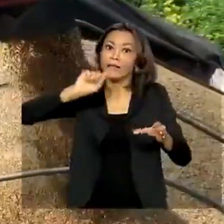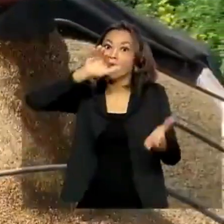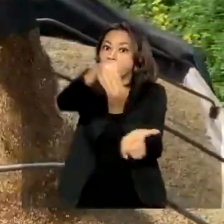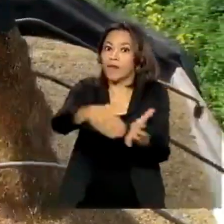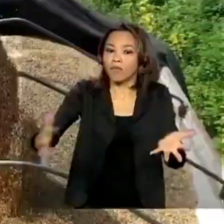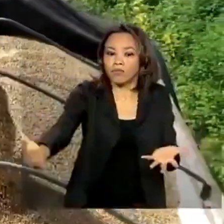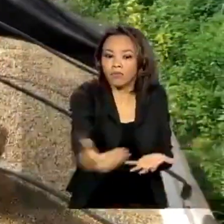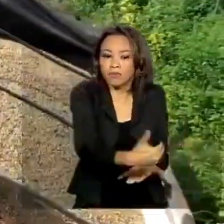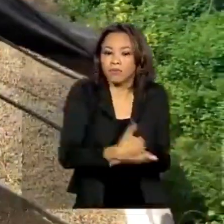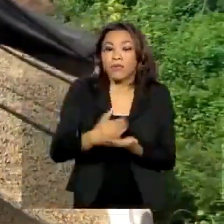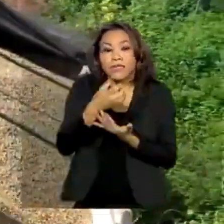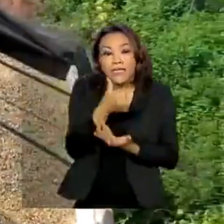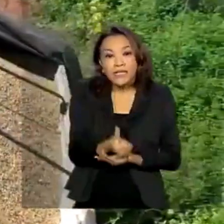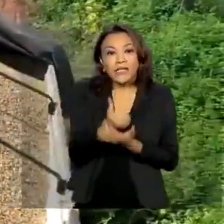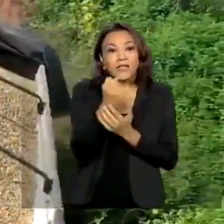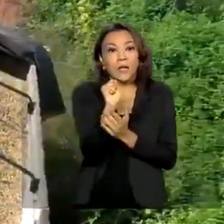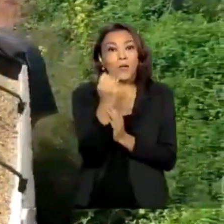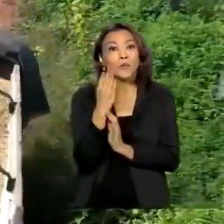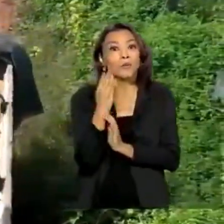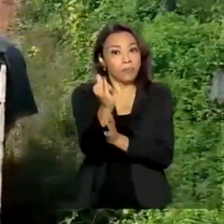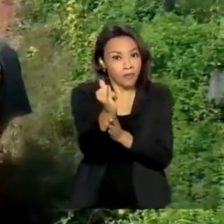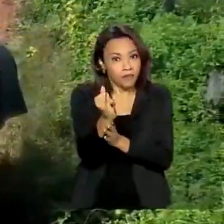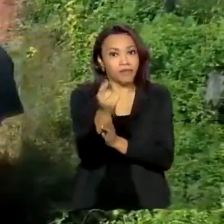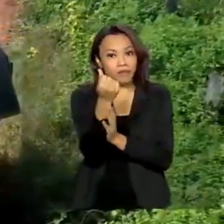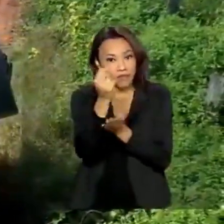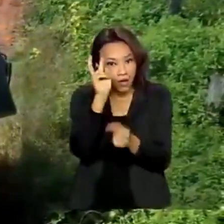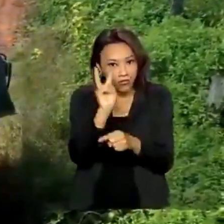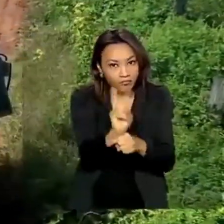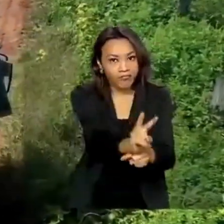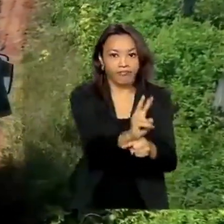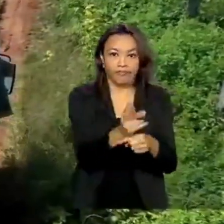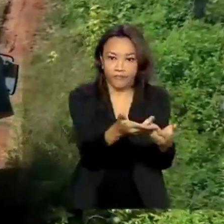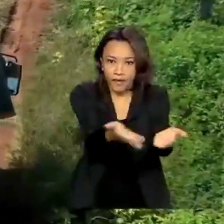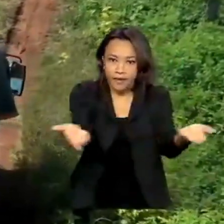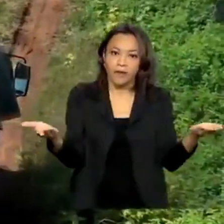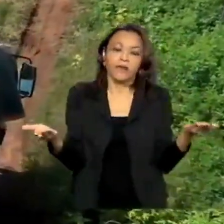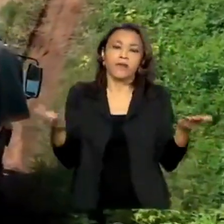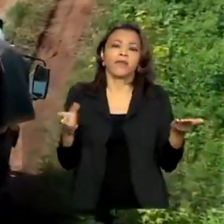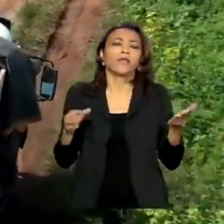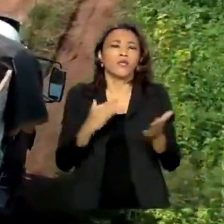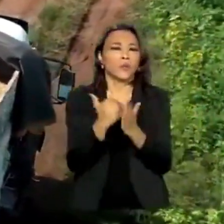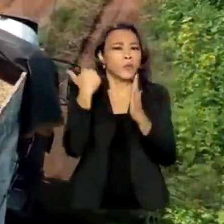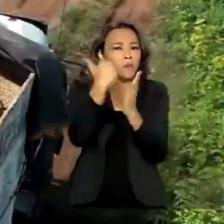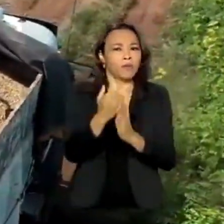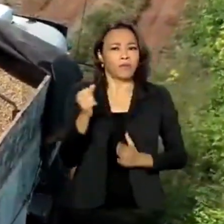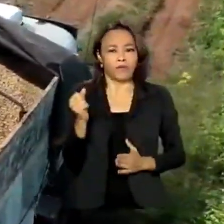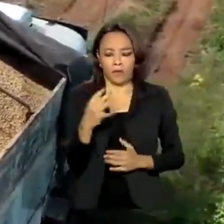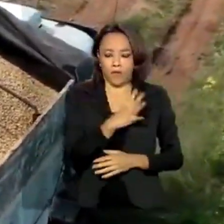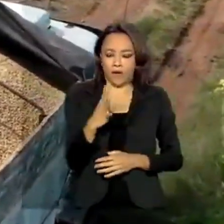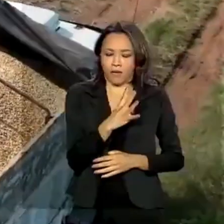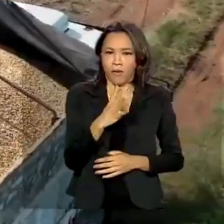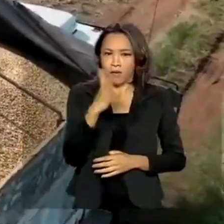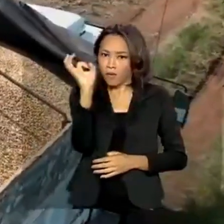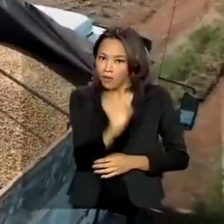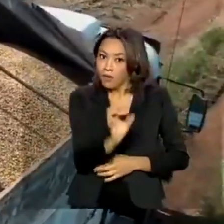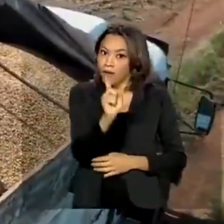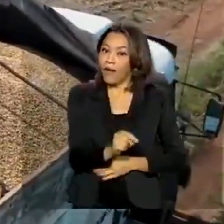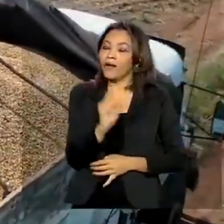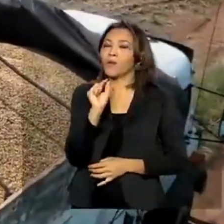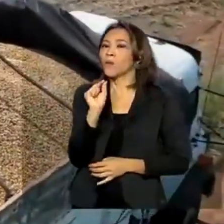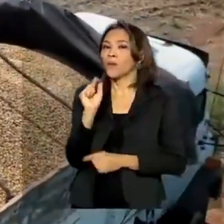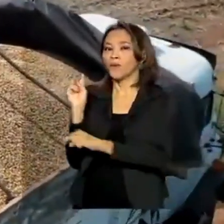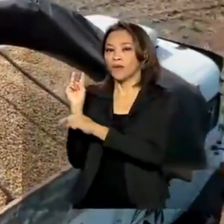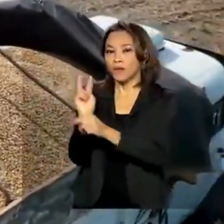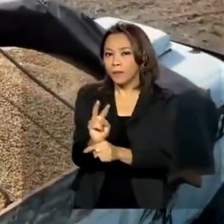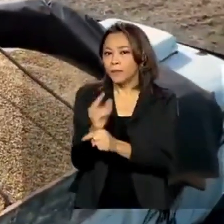68 bilhões de reais em crédito. E o maior crescimento, de 44%, foi na tomada de empréstimo